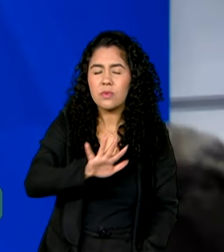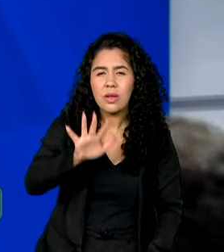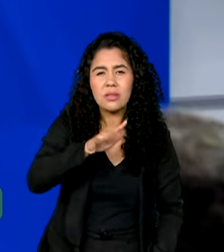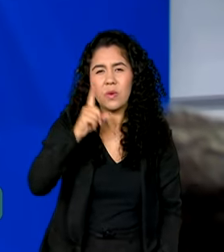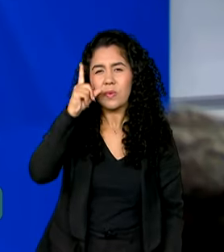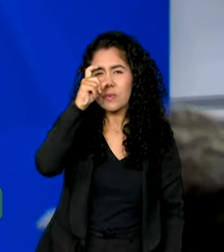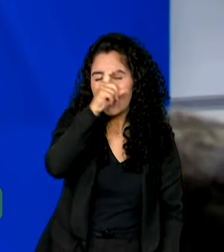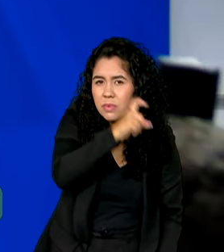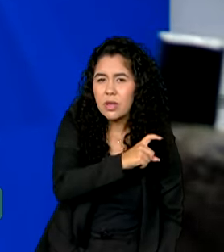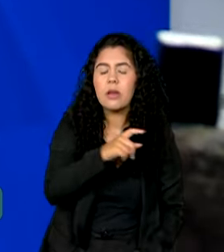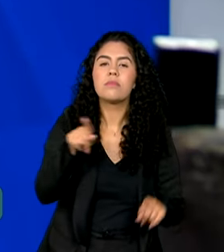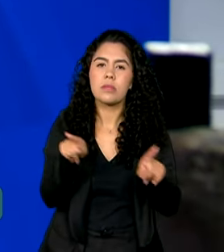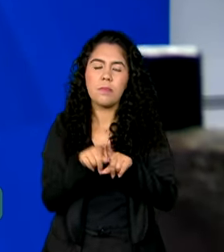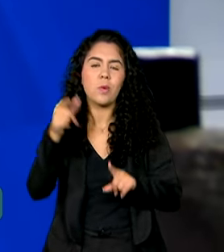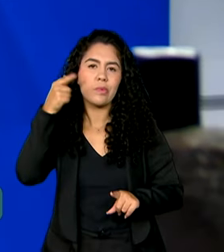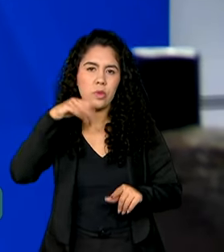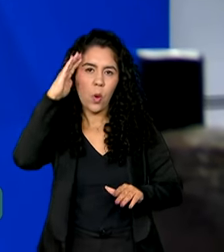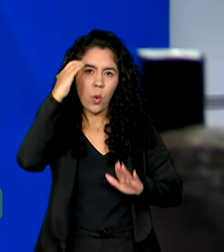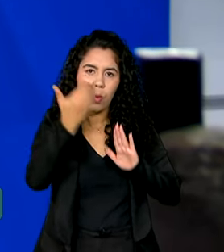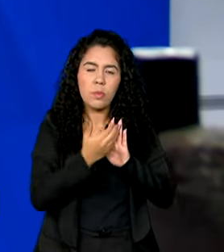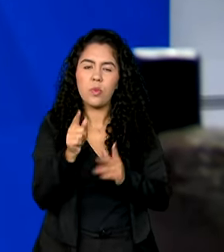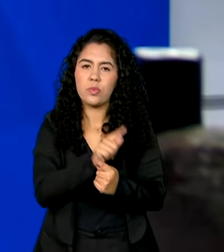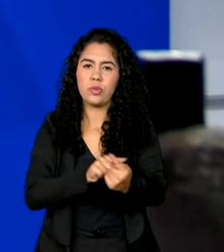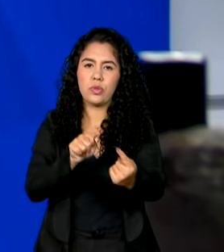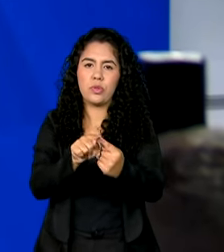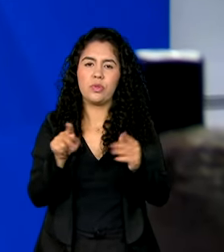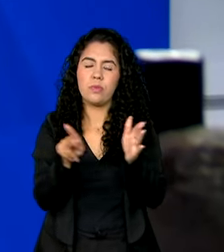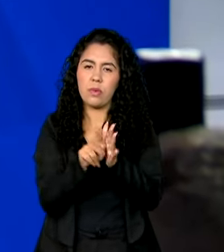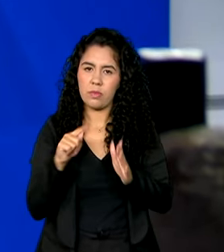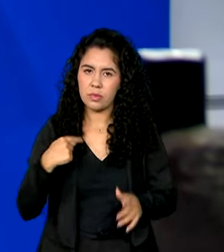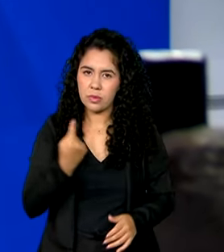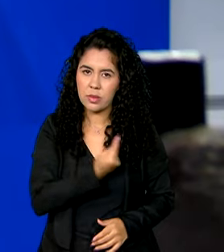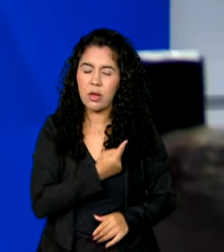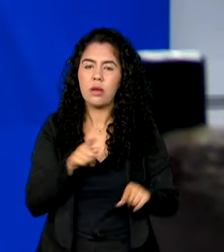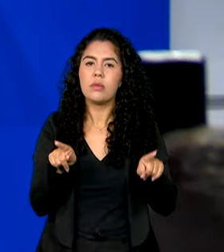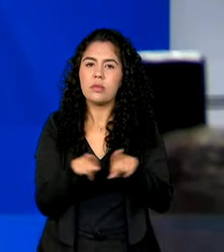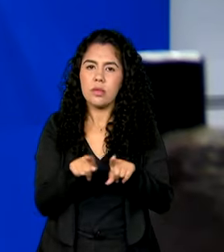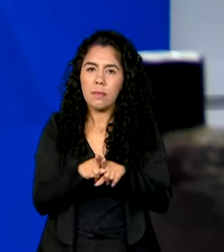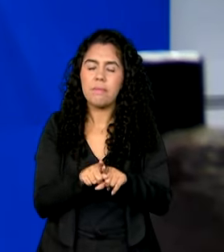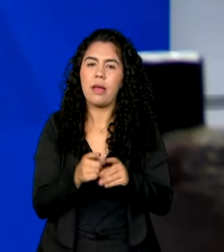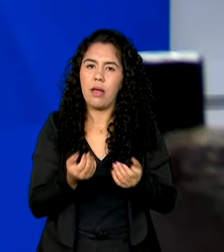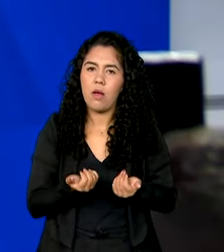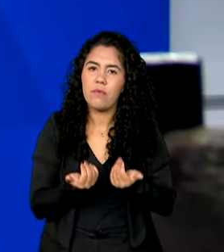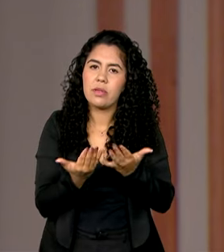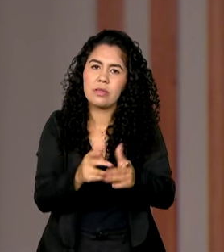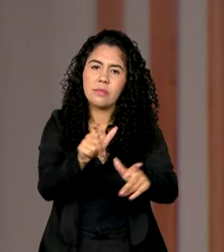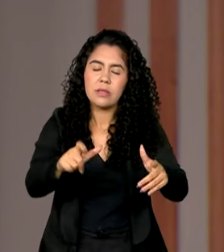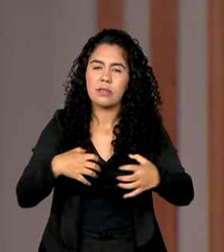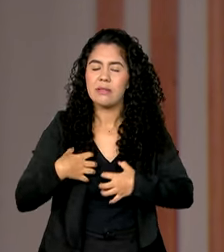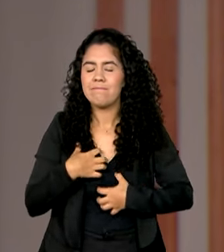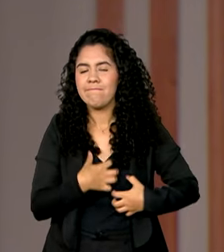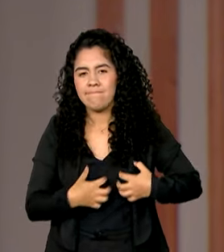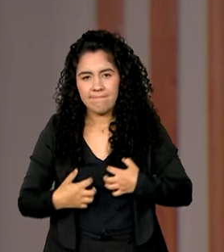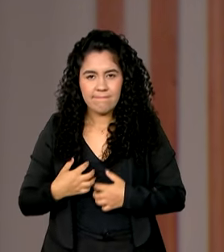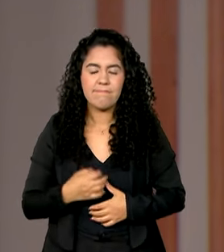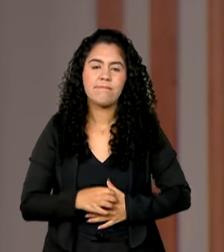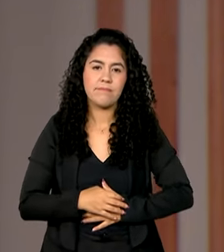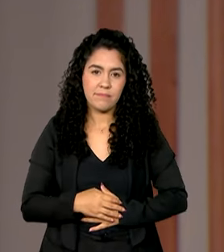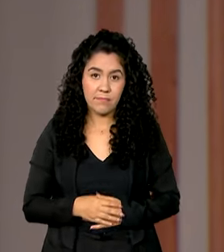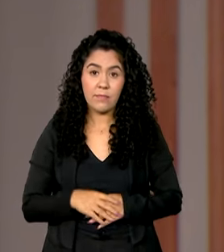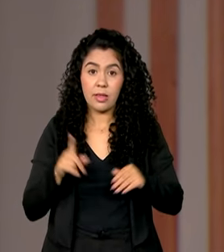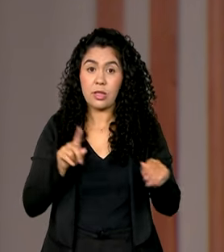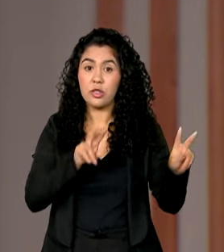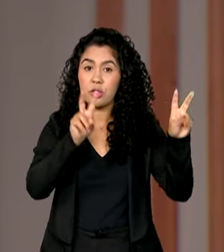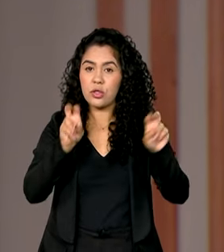que a gente cumprisse o nosso propósito e atendesse no menor espaço de tempo possível os anseios daquela população. Ainda